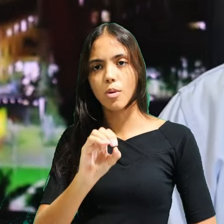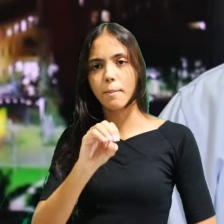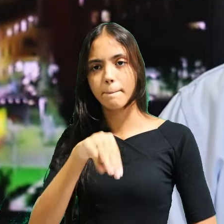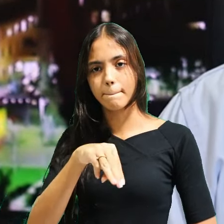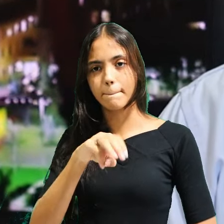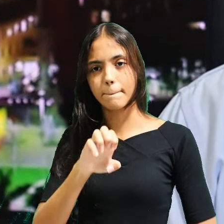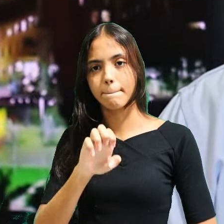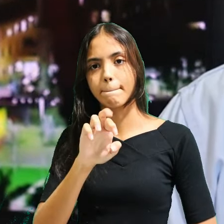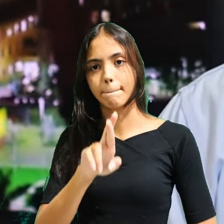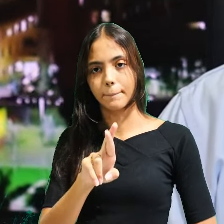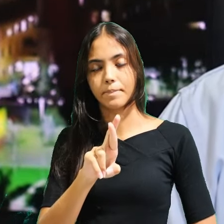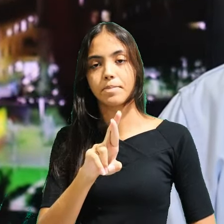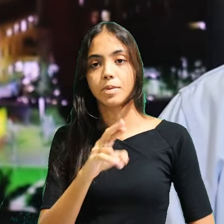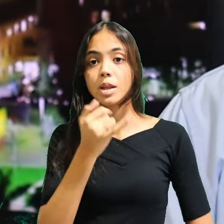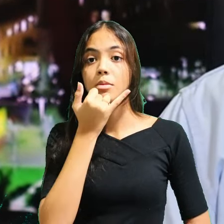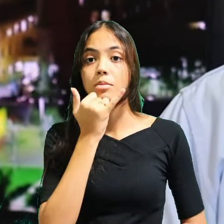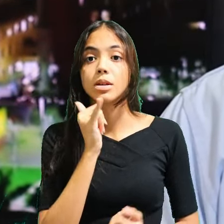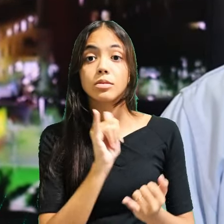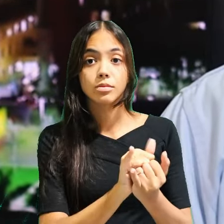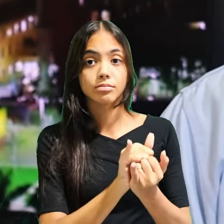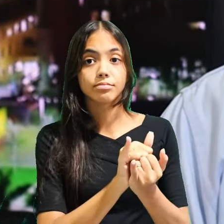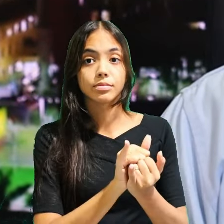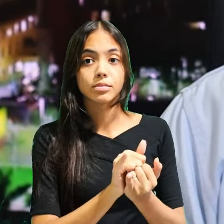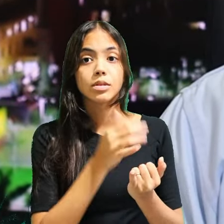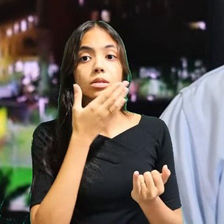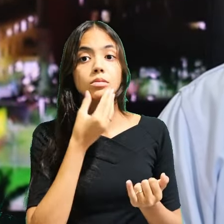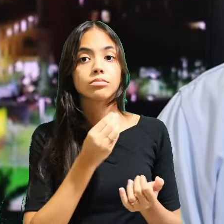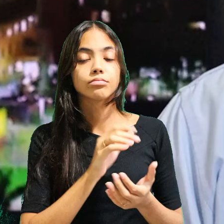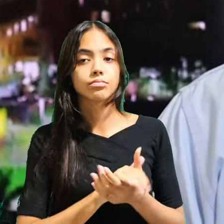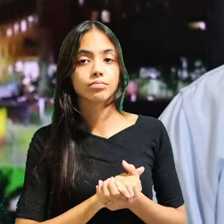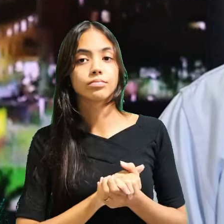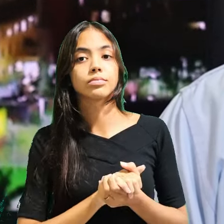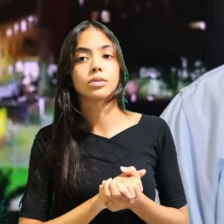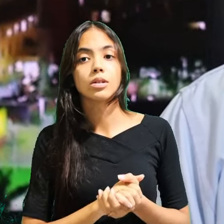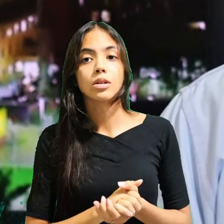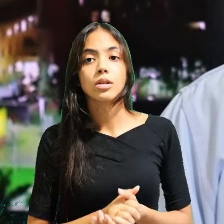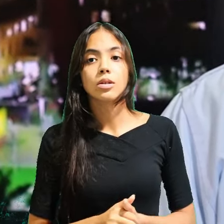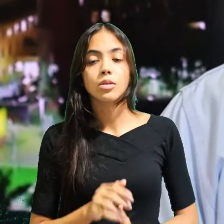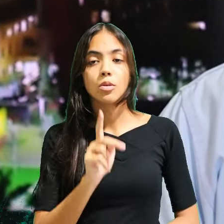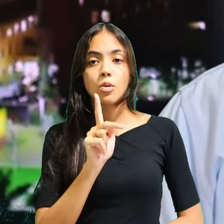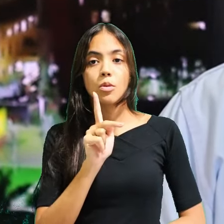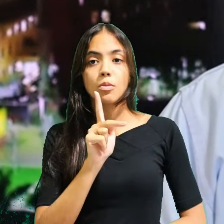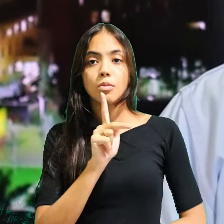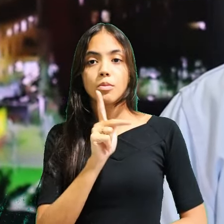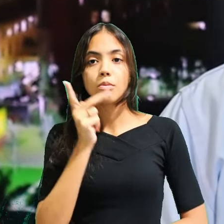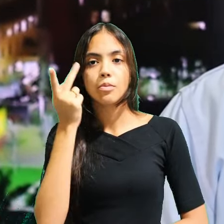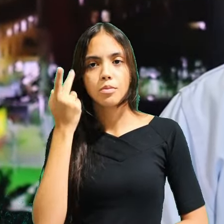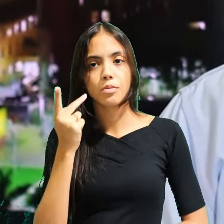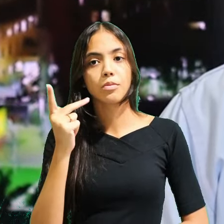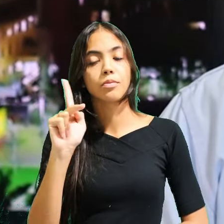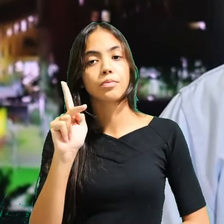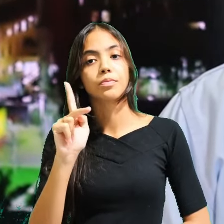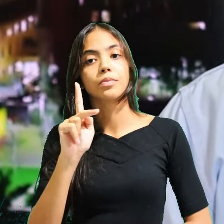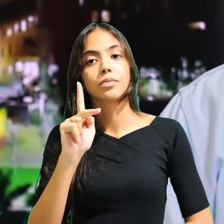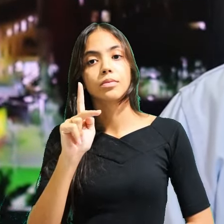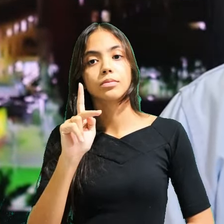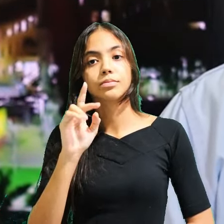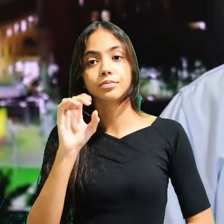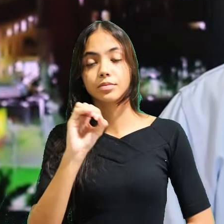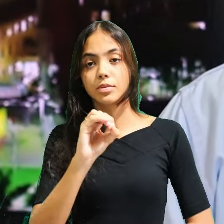sendo mais tarde resgatada e perdoada pelo seu marido, o profeta Oséias, é menos conhecida.